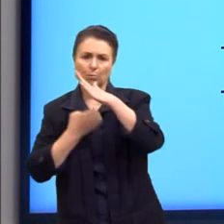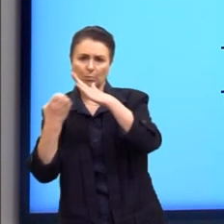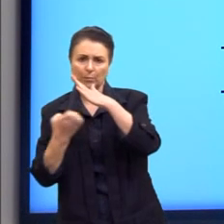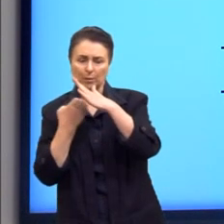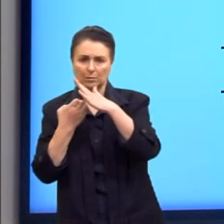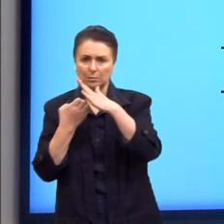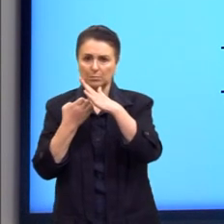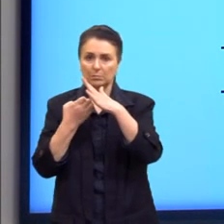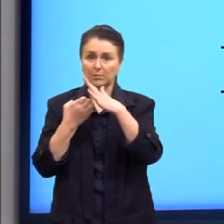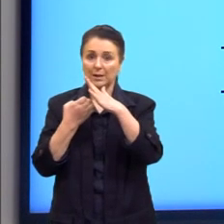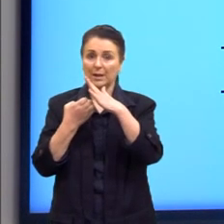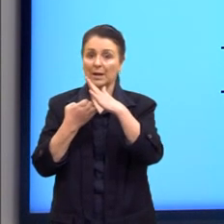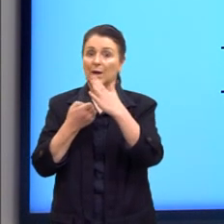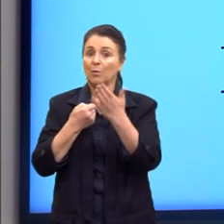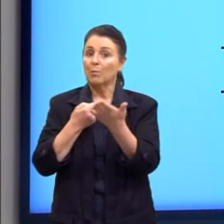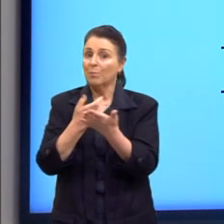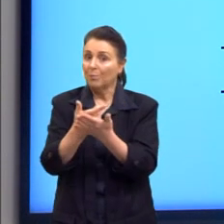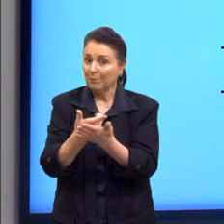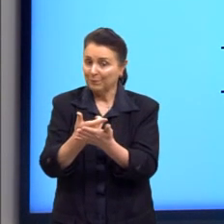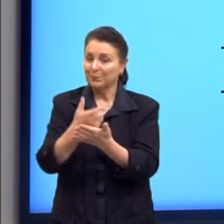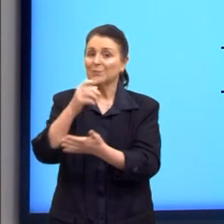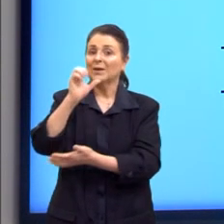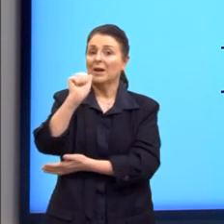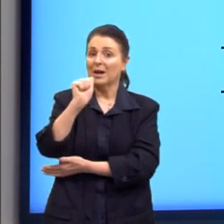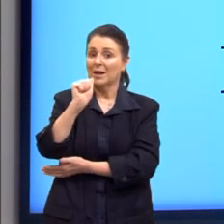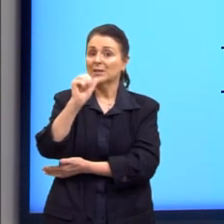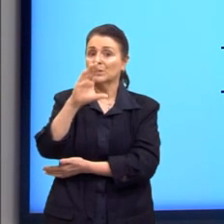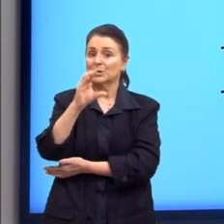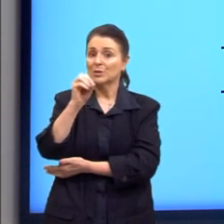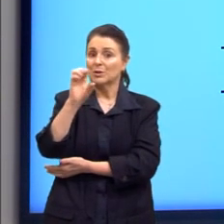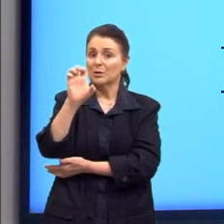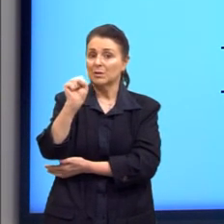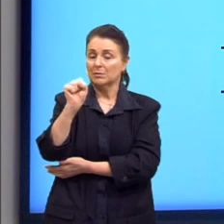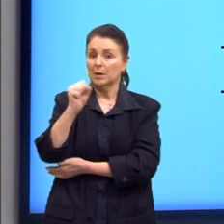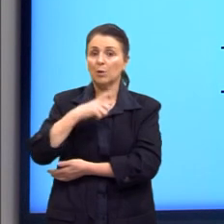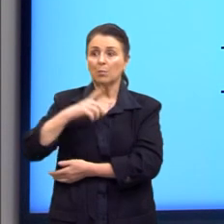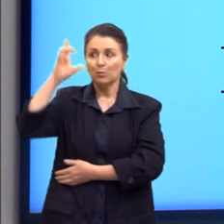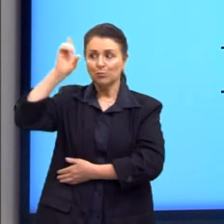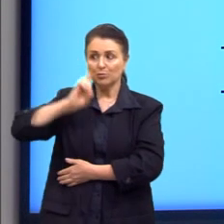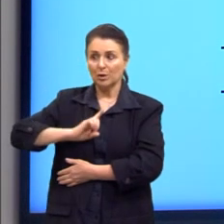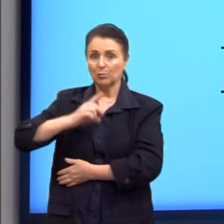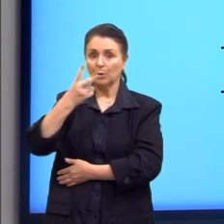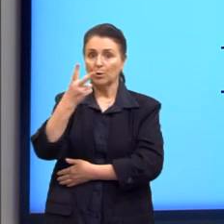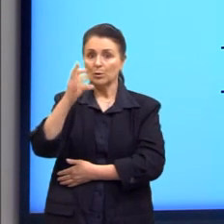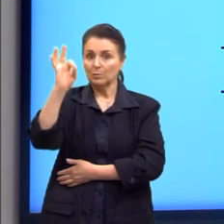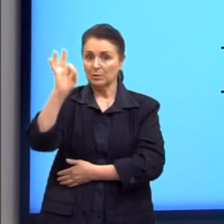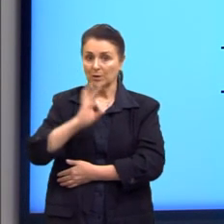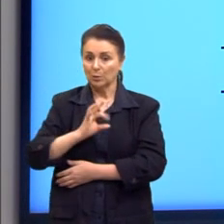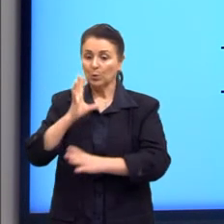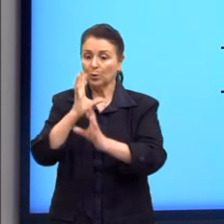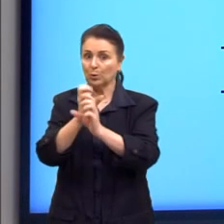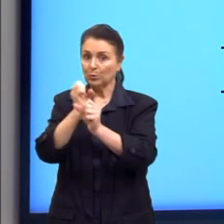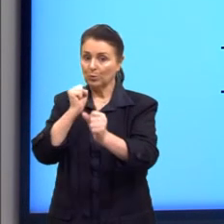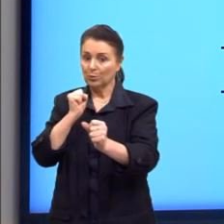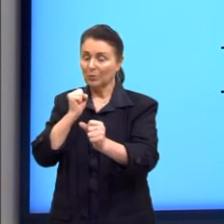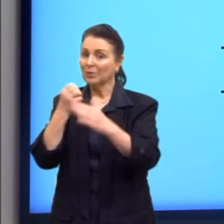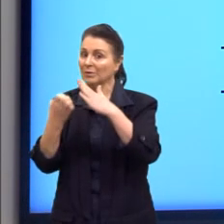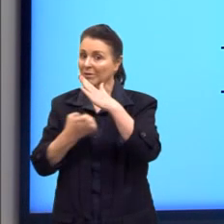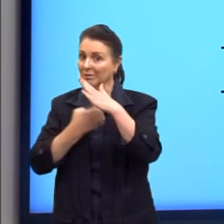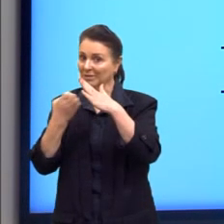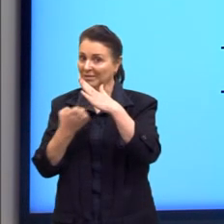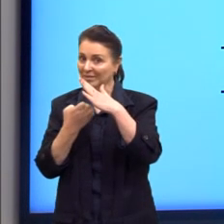compro isso em ações e eu vou ter direito a dois por cento do lucro dessa empresa.